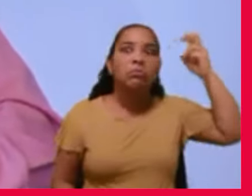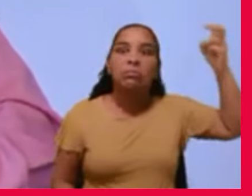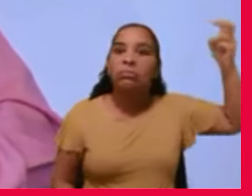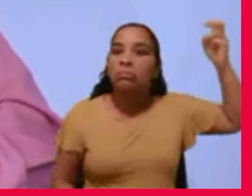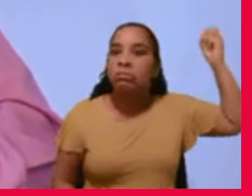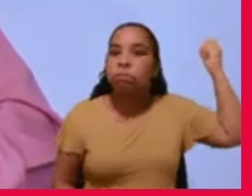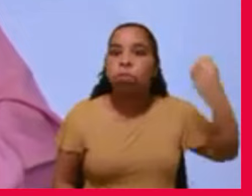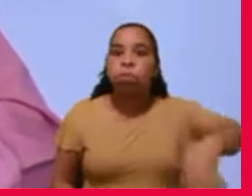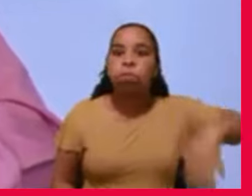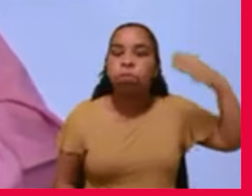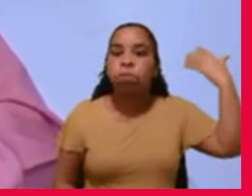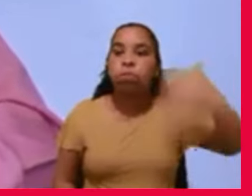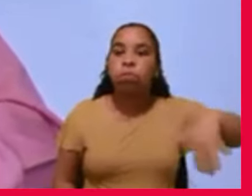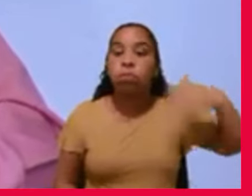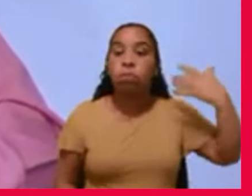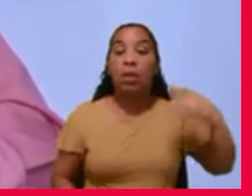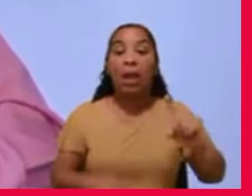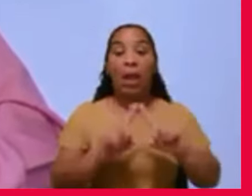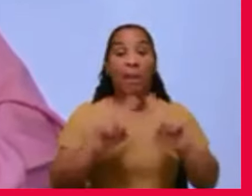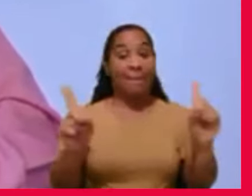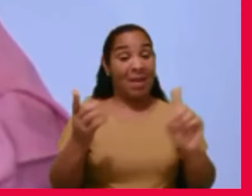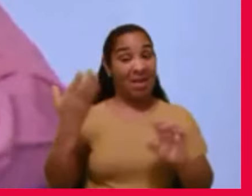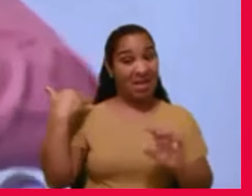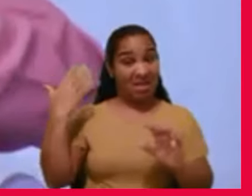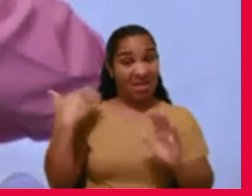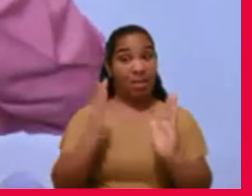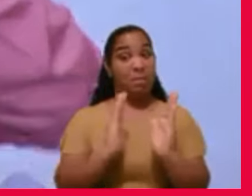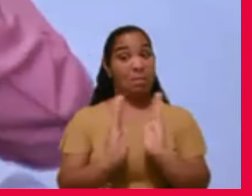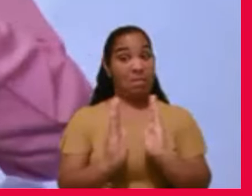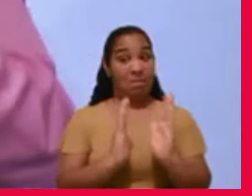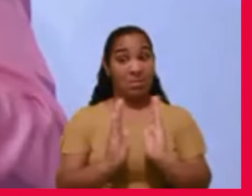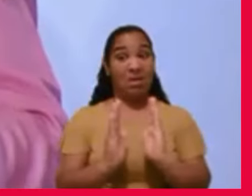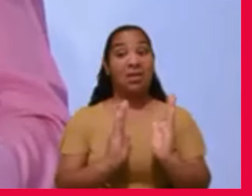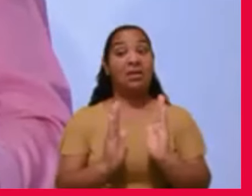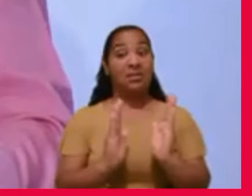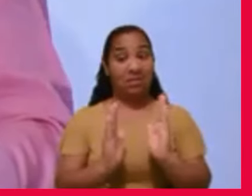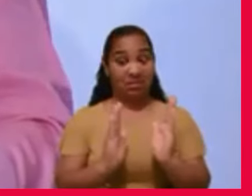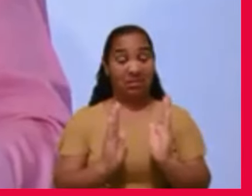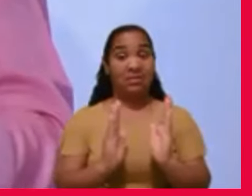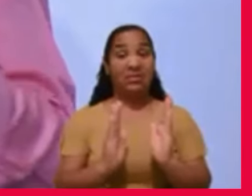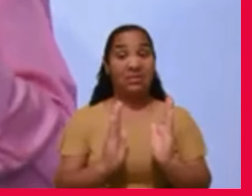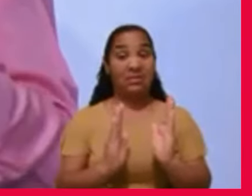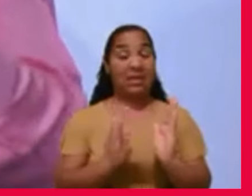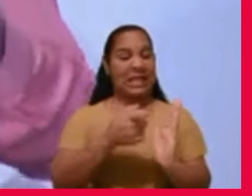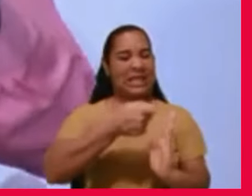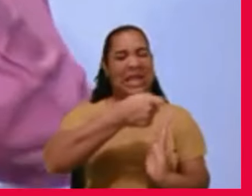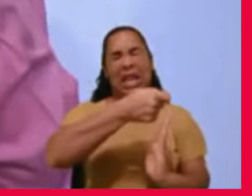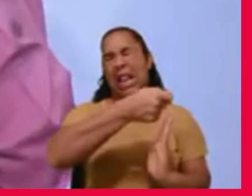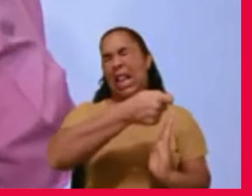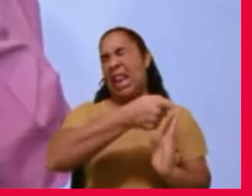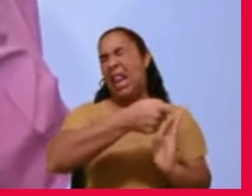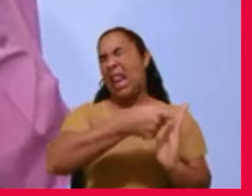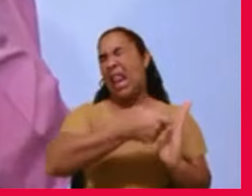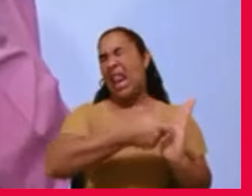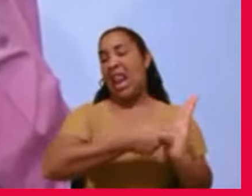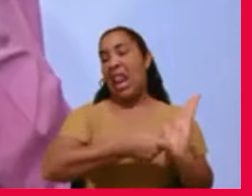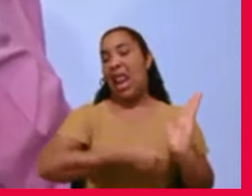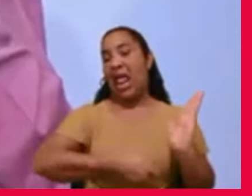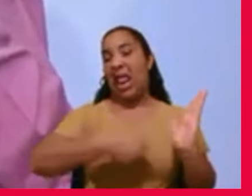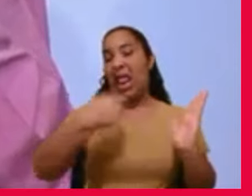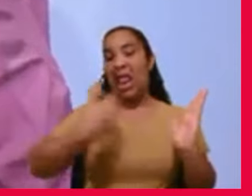período, ele foi um escritor, porque um bom escritor é um excelente mentiroso,